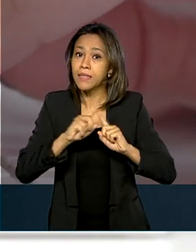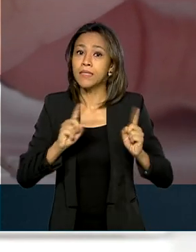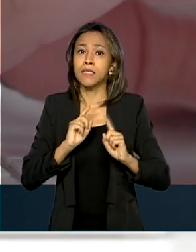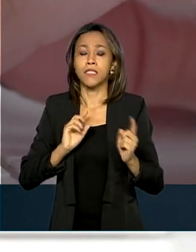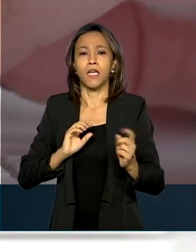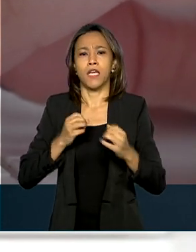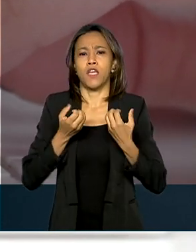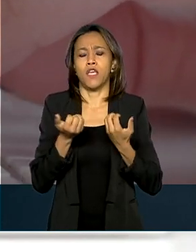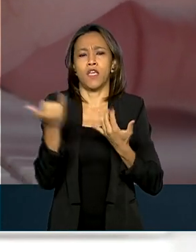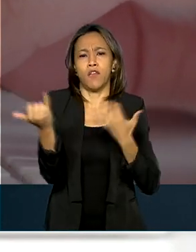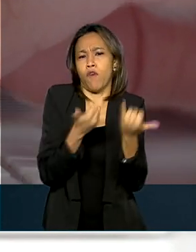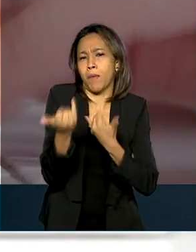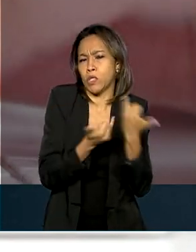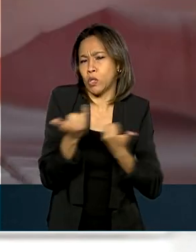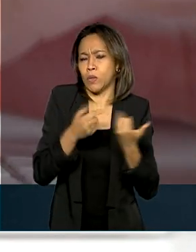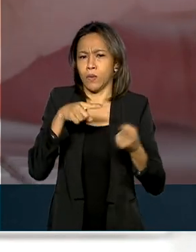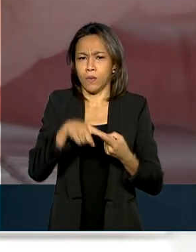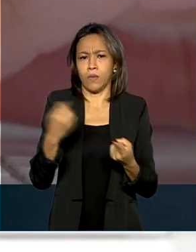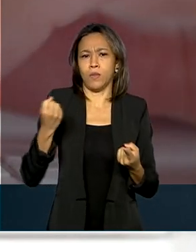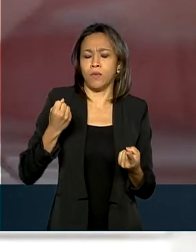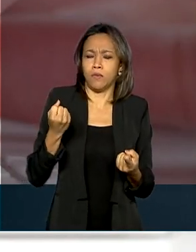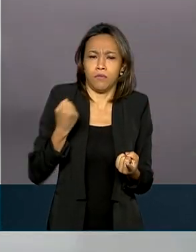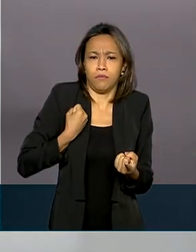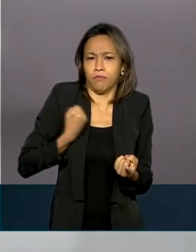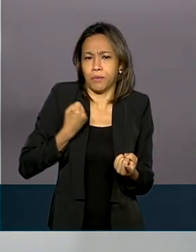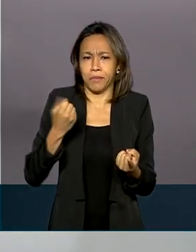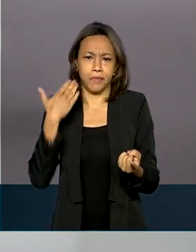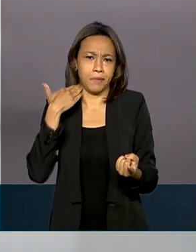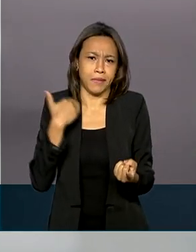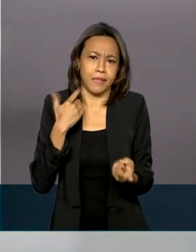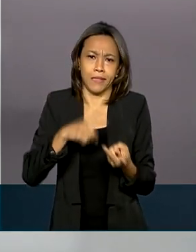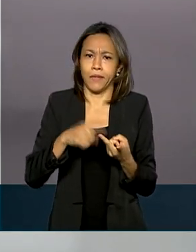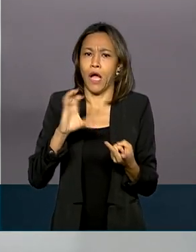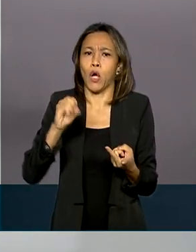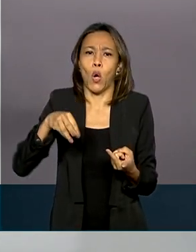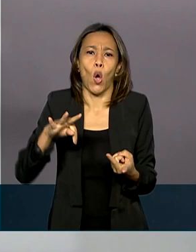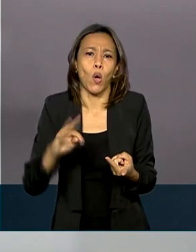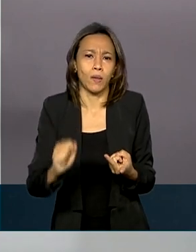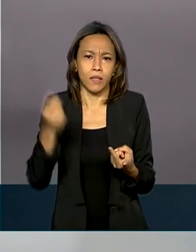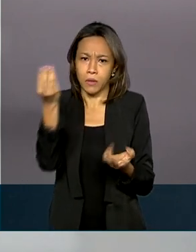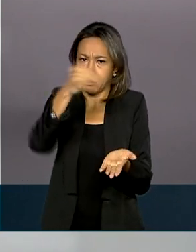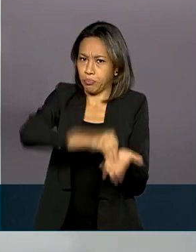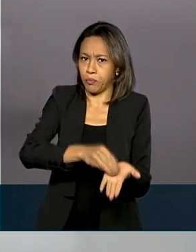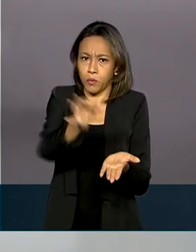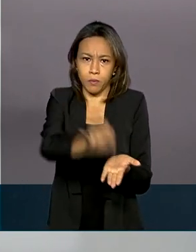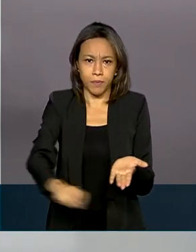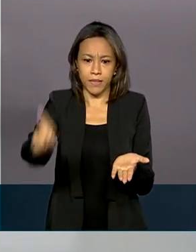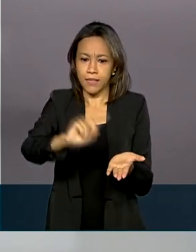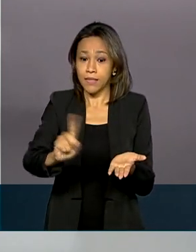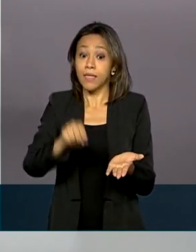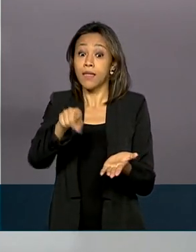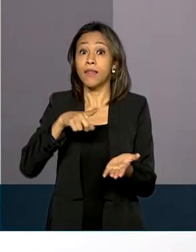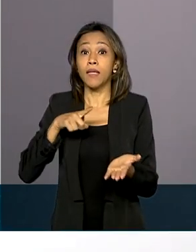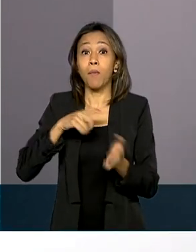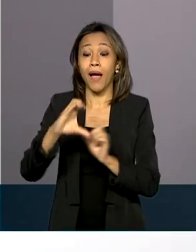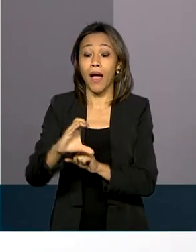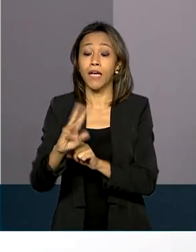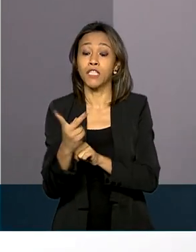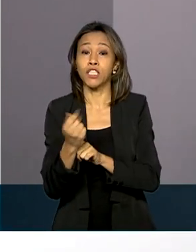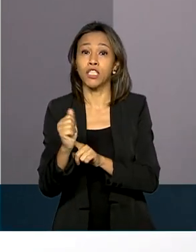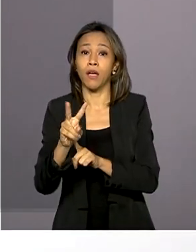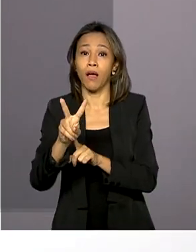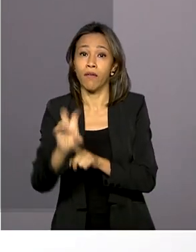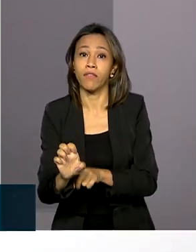bancários, como número de agência e conta. A identificação será feita pelas chaves de acesso. Essa